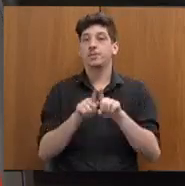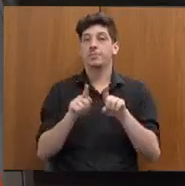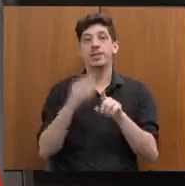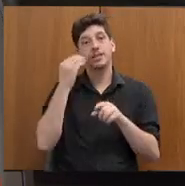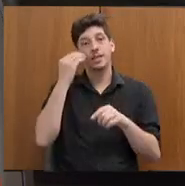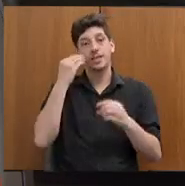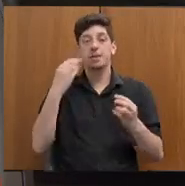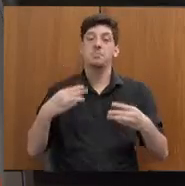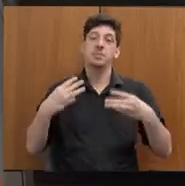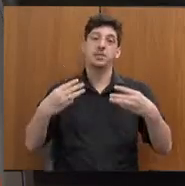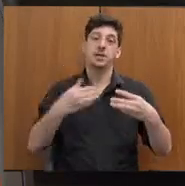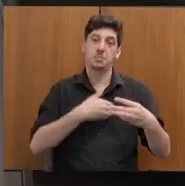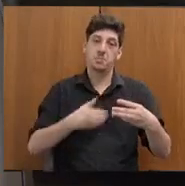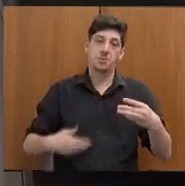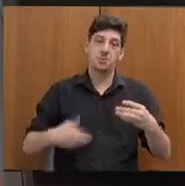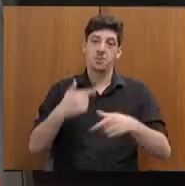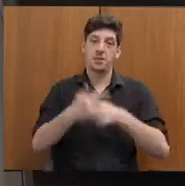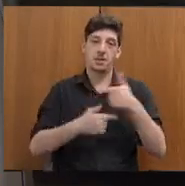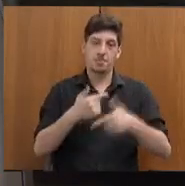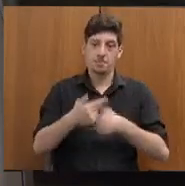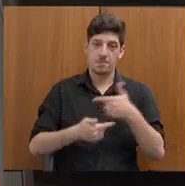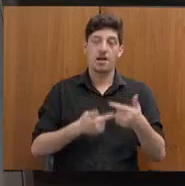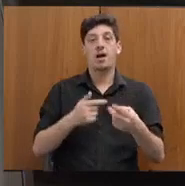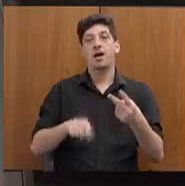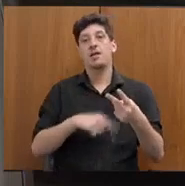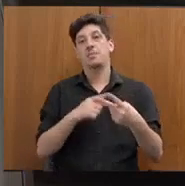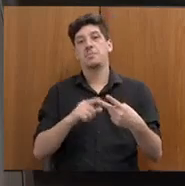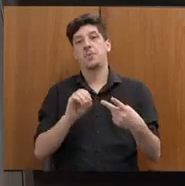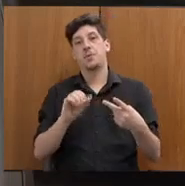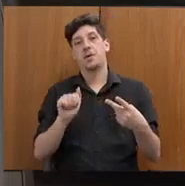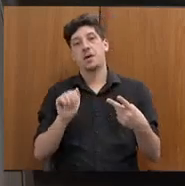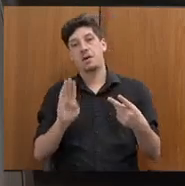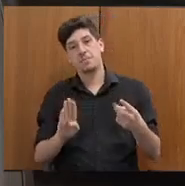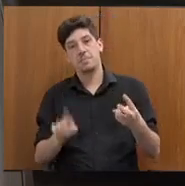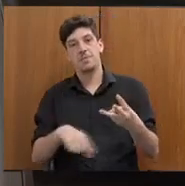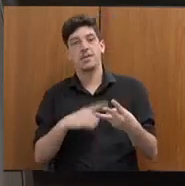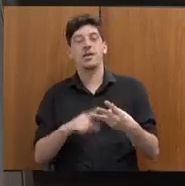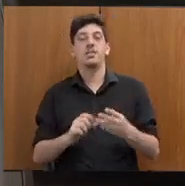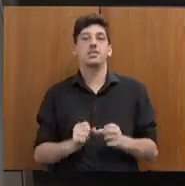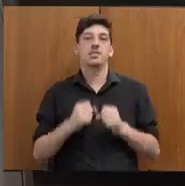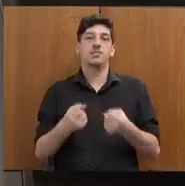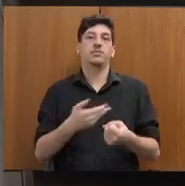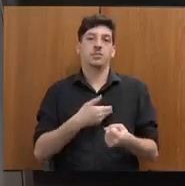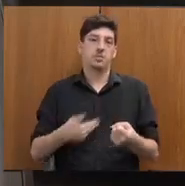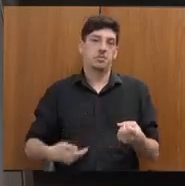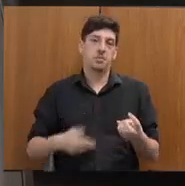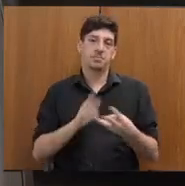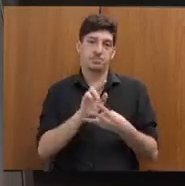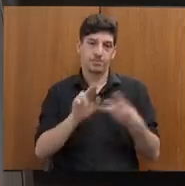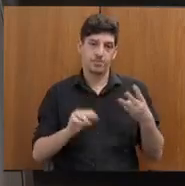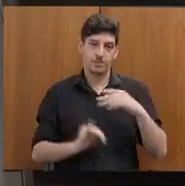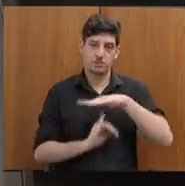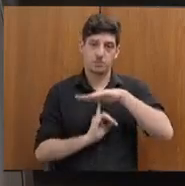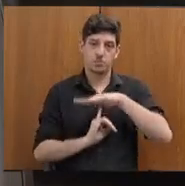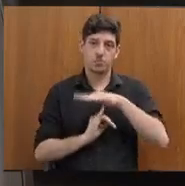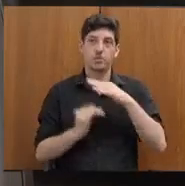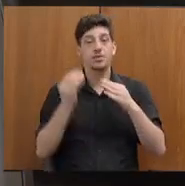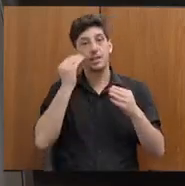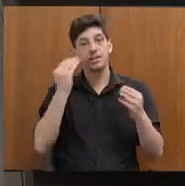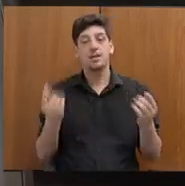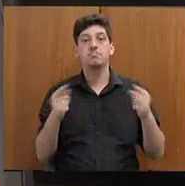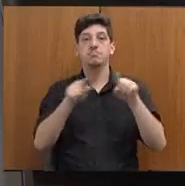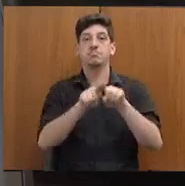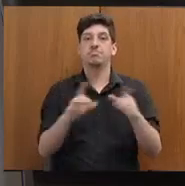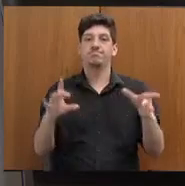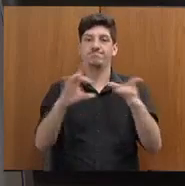Trabalho, junto com a OAB, Ministério Público e Defensoria, enfim, como nós conseguimos fazer o trabalho não só de